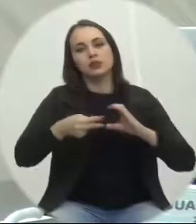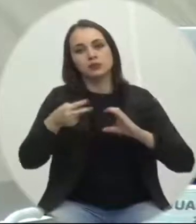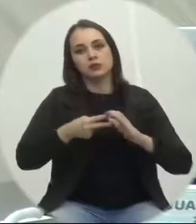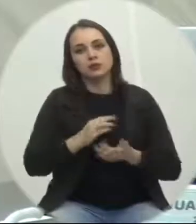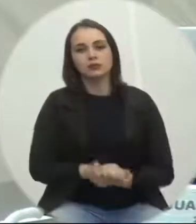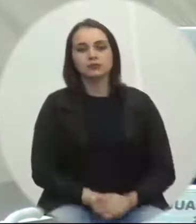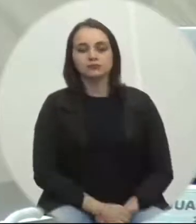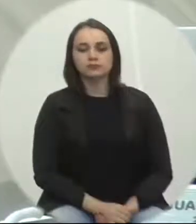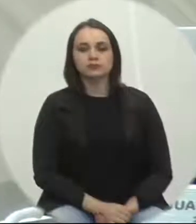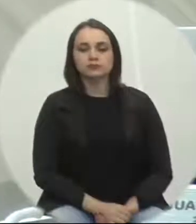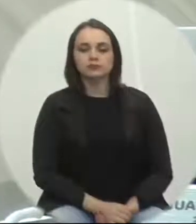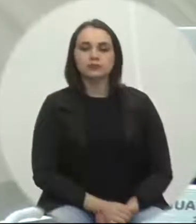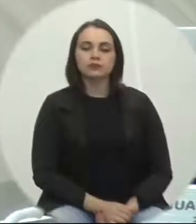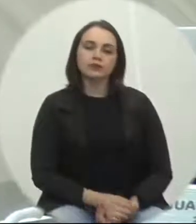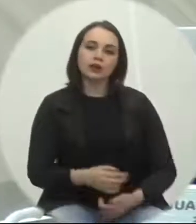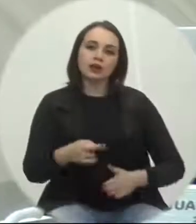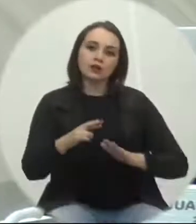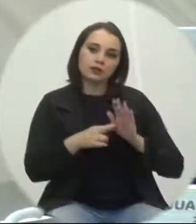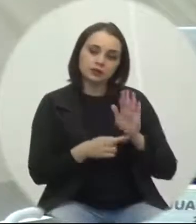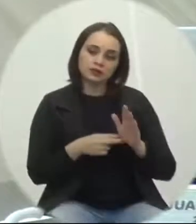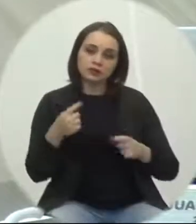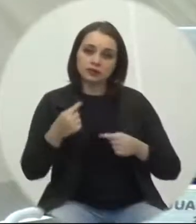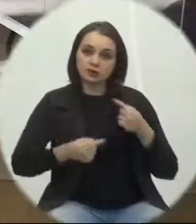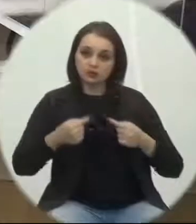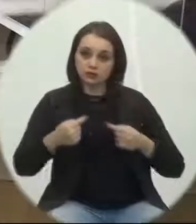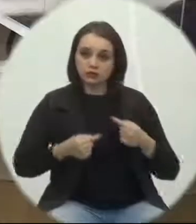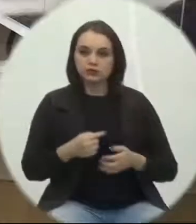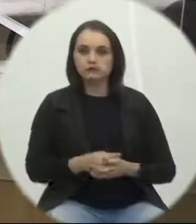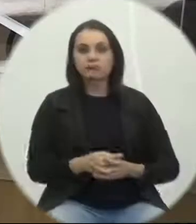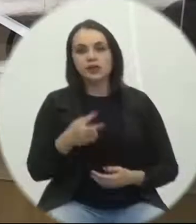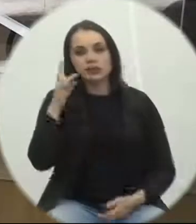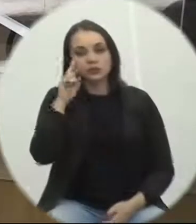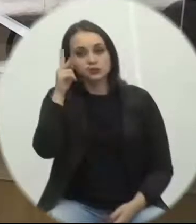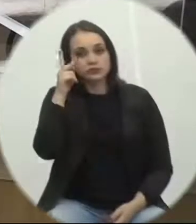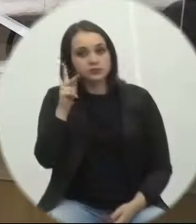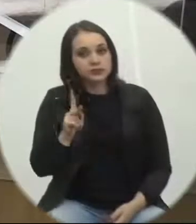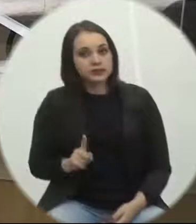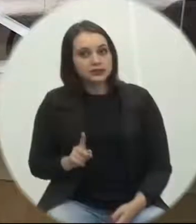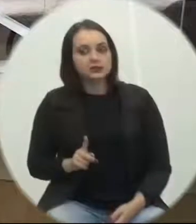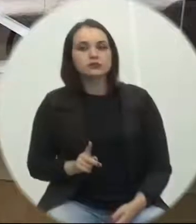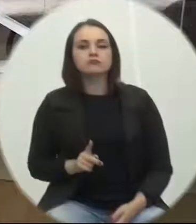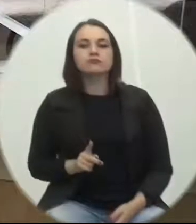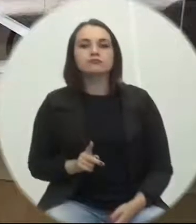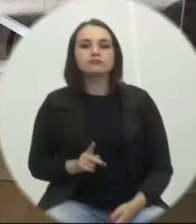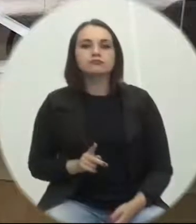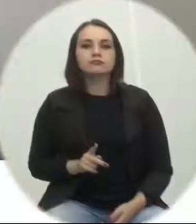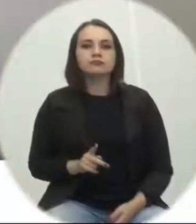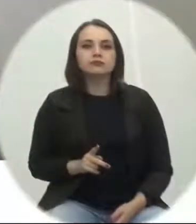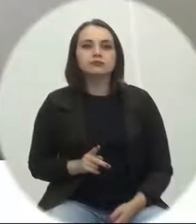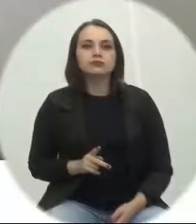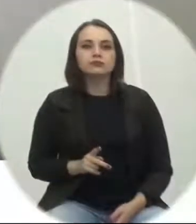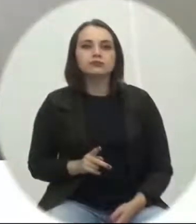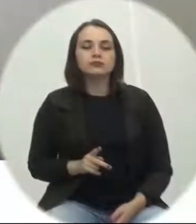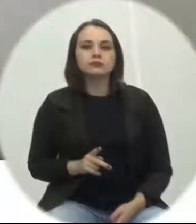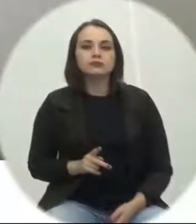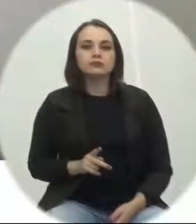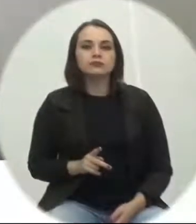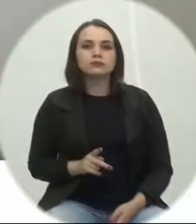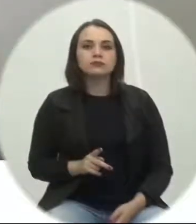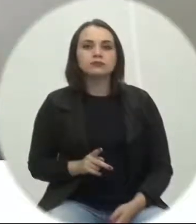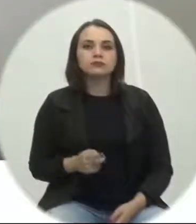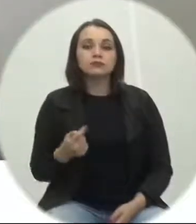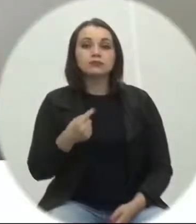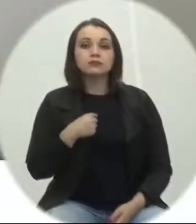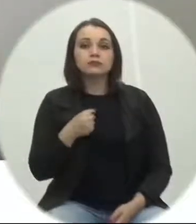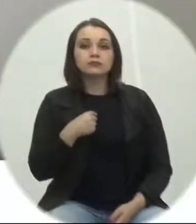O requerimento está em discussão. Sr. Presidente com a palavra o vereador Jair. Sr. Presidente eu